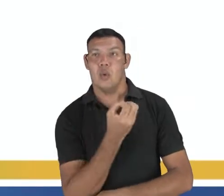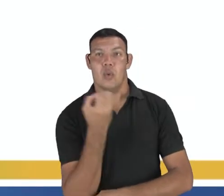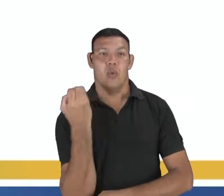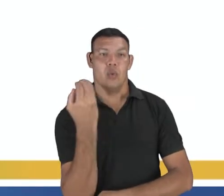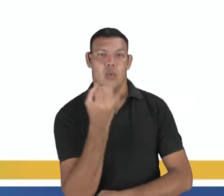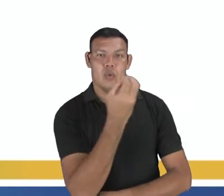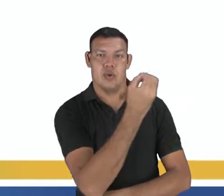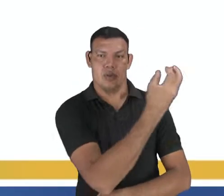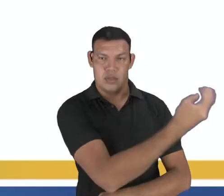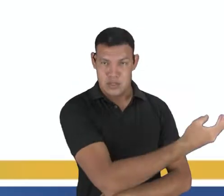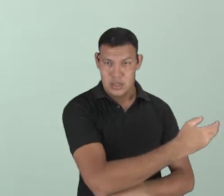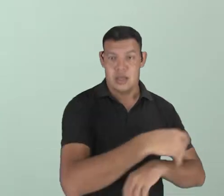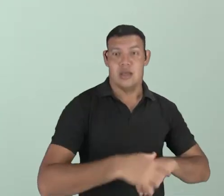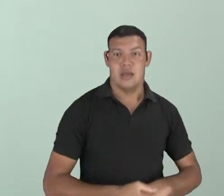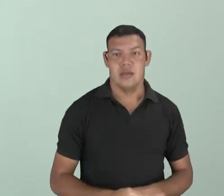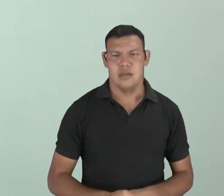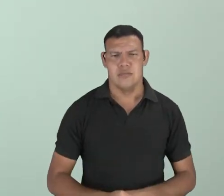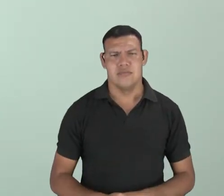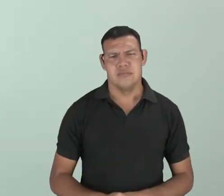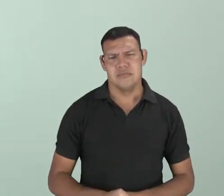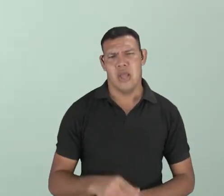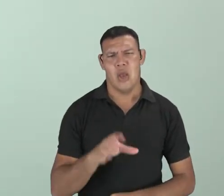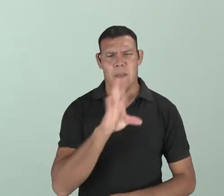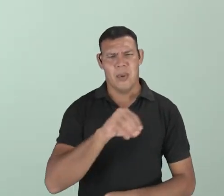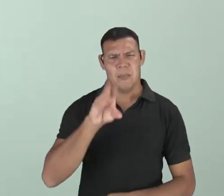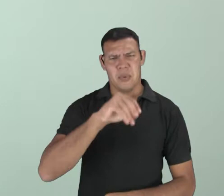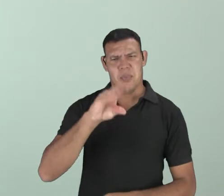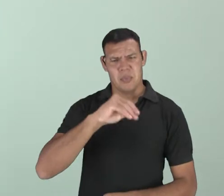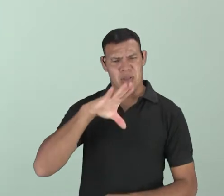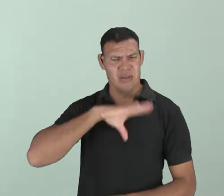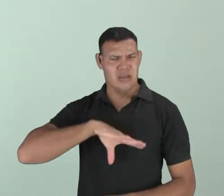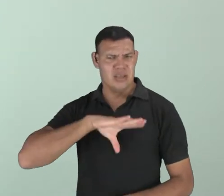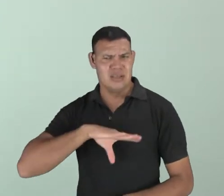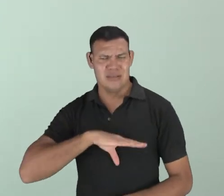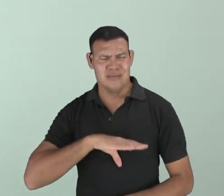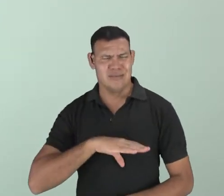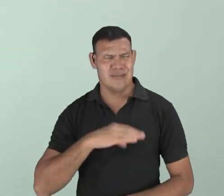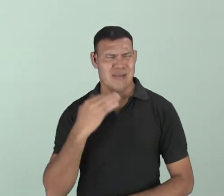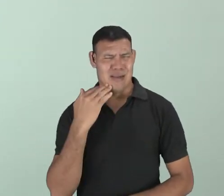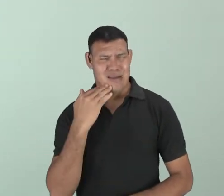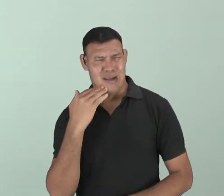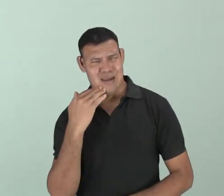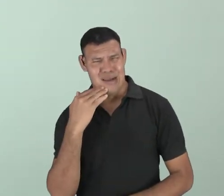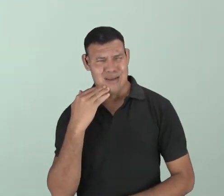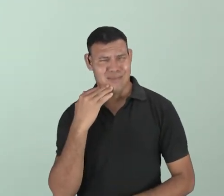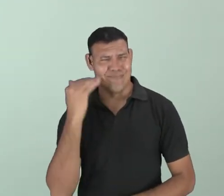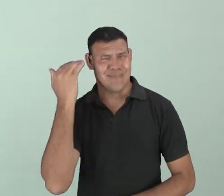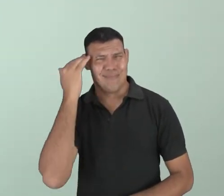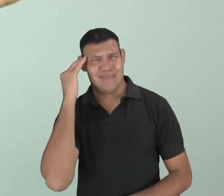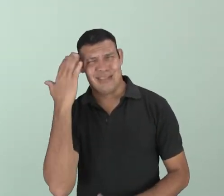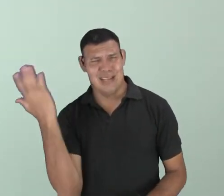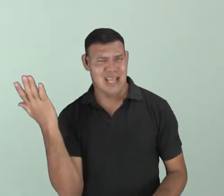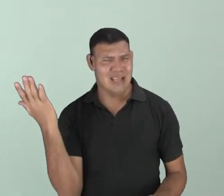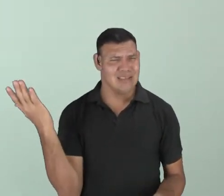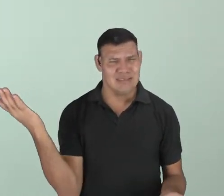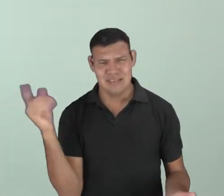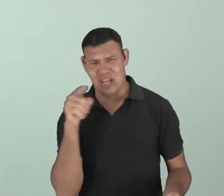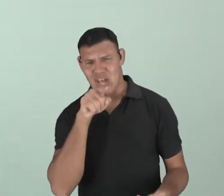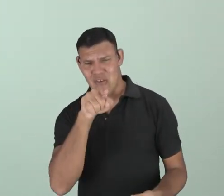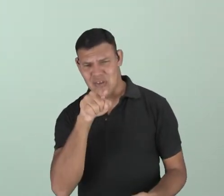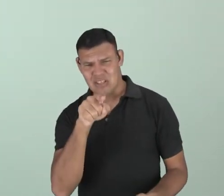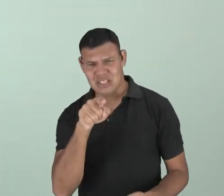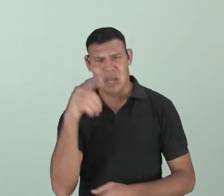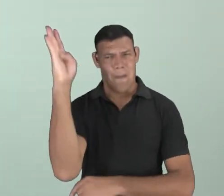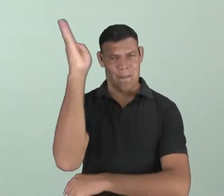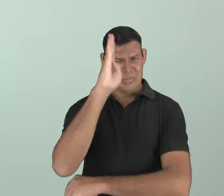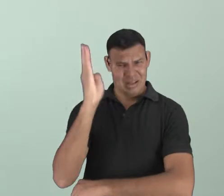português, né? Provavelmente eles não vão te entender um pouco, mas quando eles começarem, eles vão identificar. Não, é do